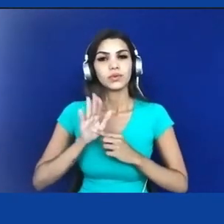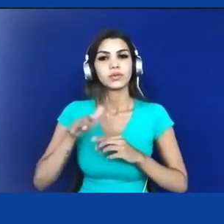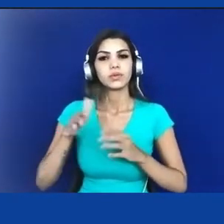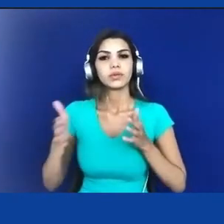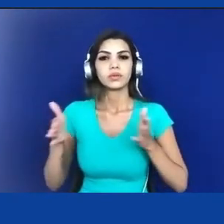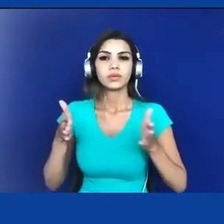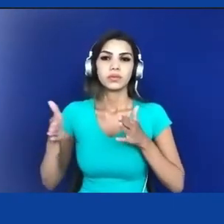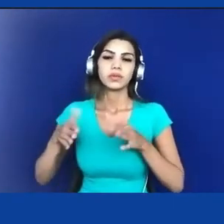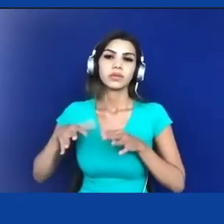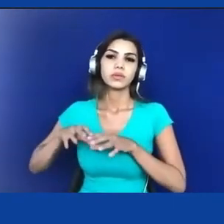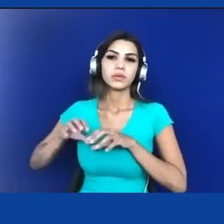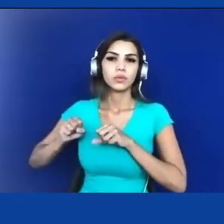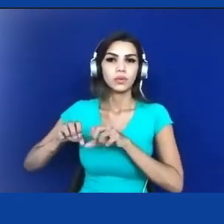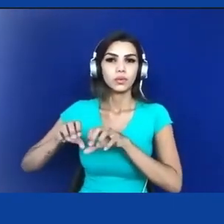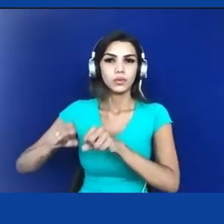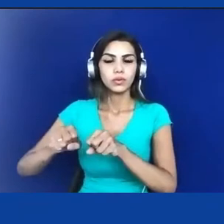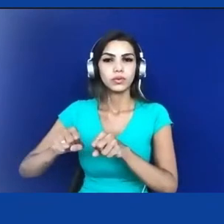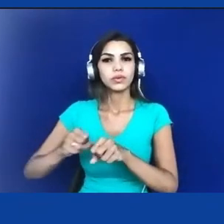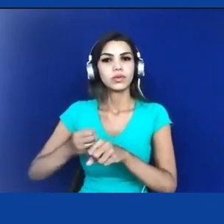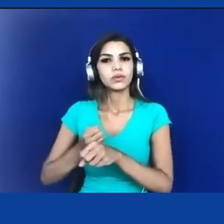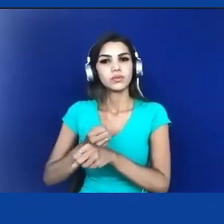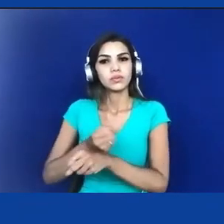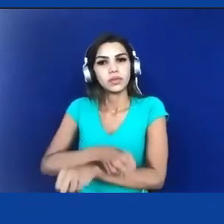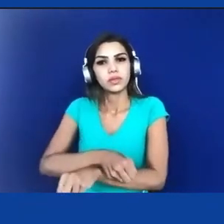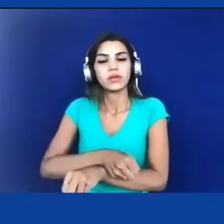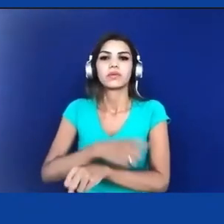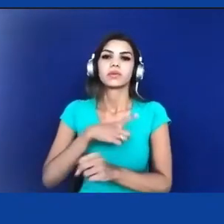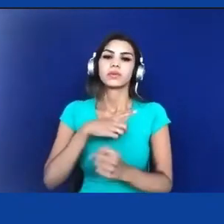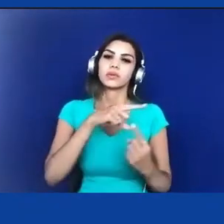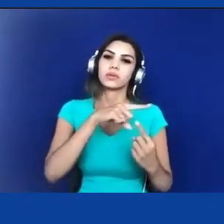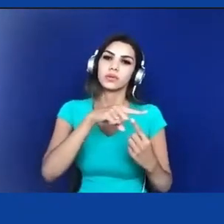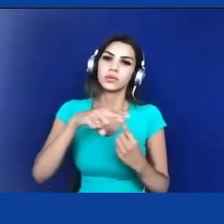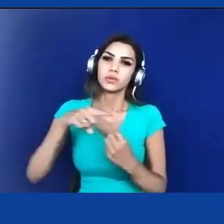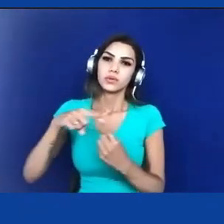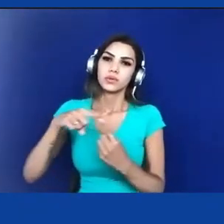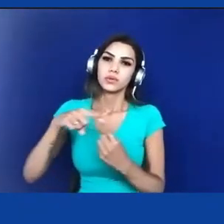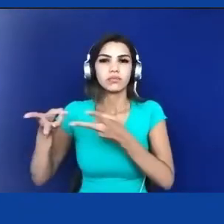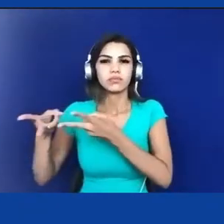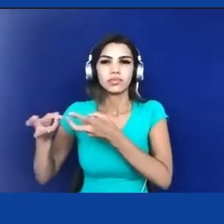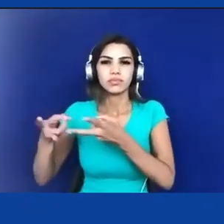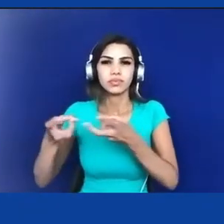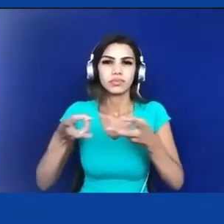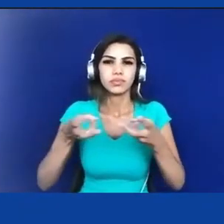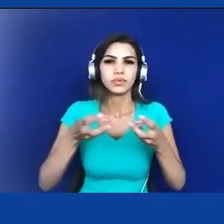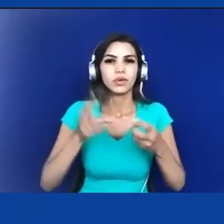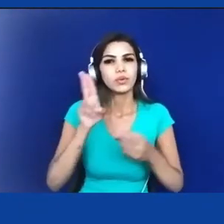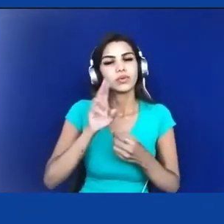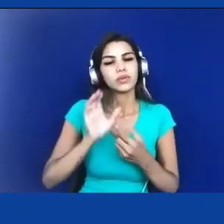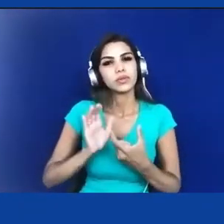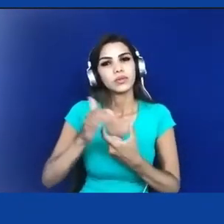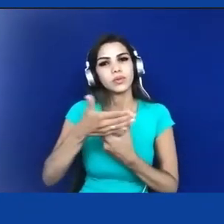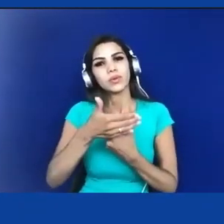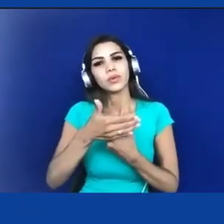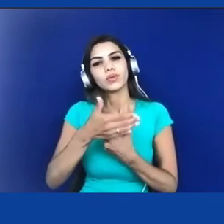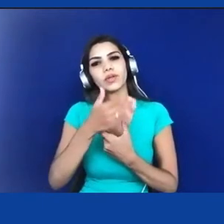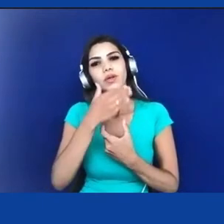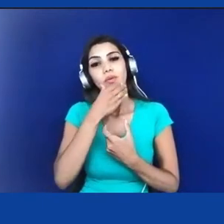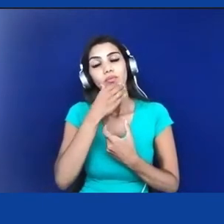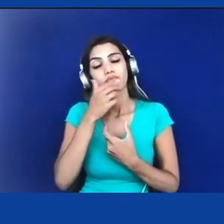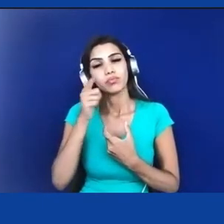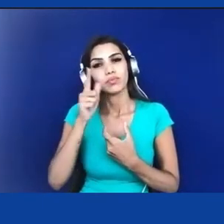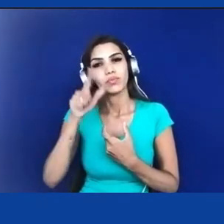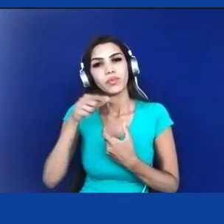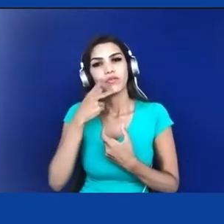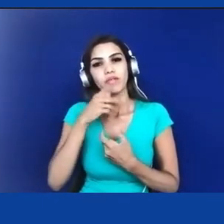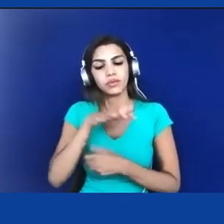de um tipo de exploração, para usar os termos dos Sérgio Buarque de Holanda, baseada na lógica da terra farta,